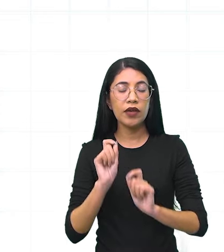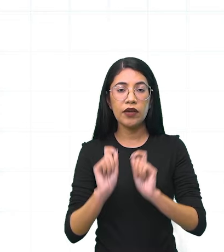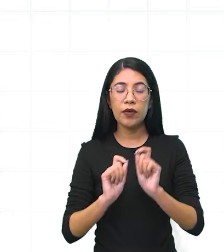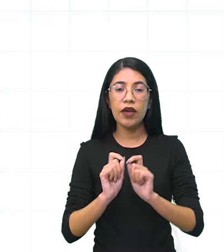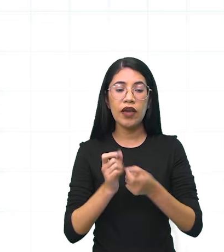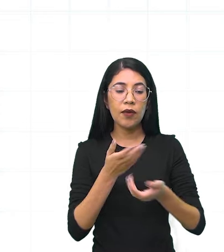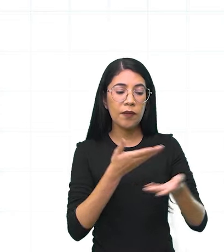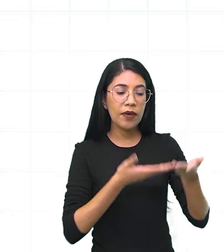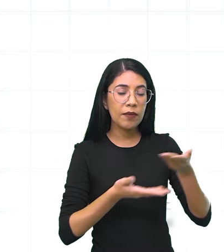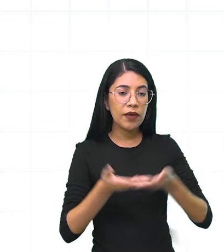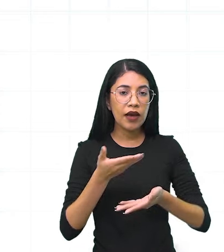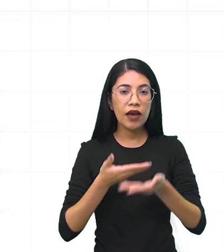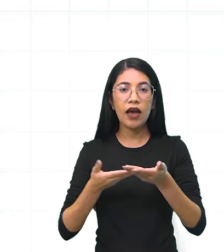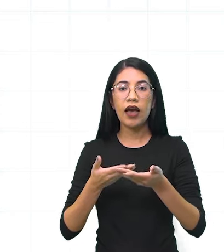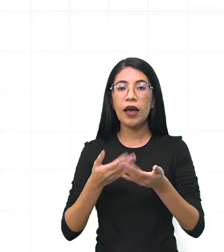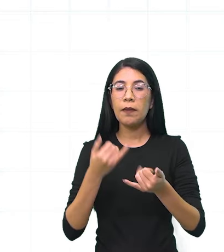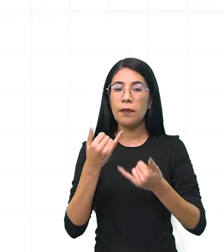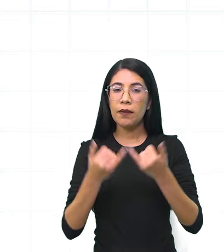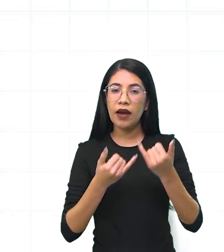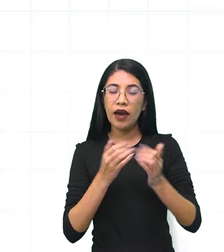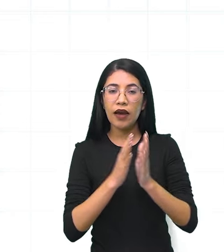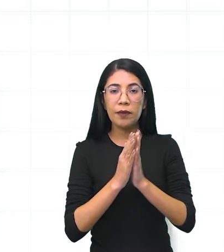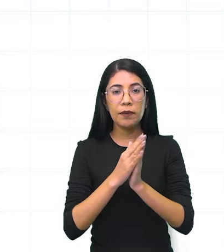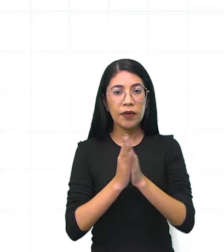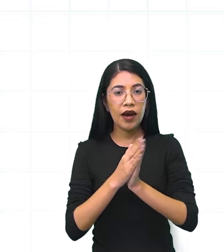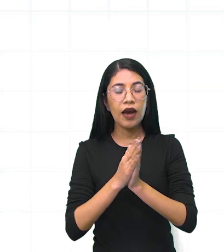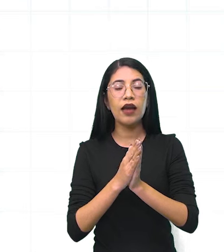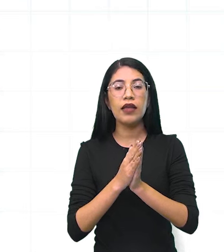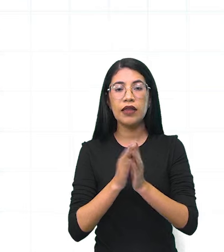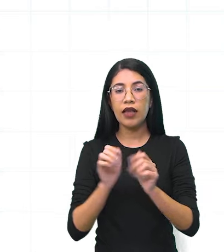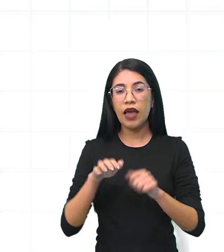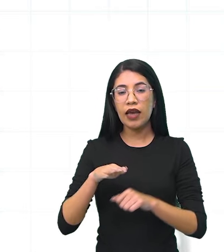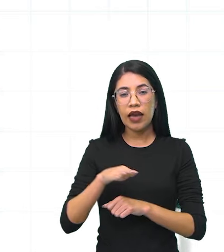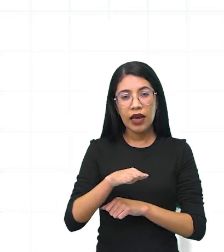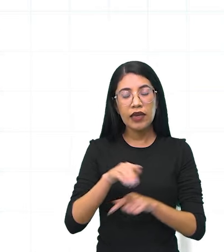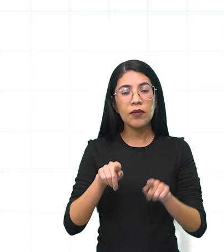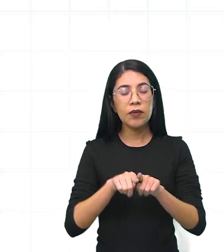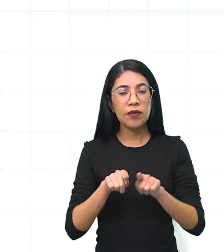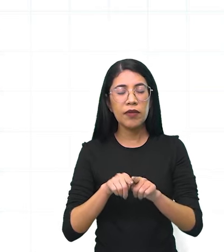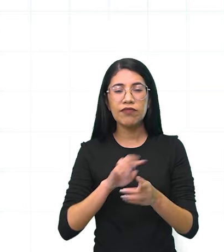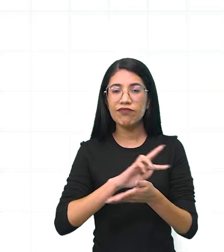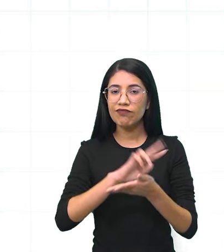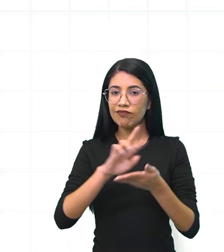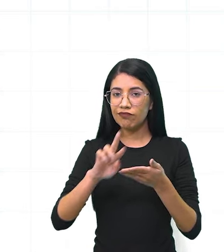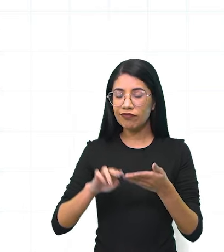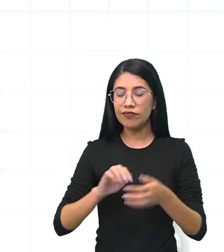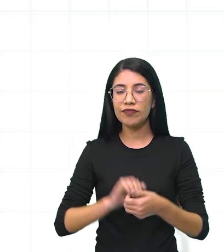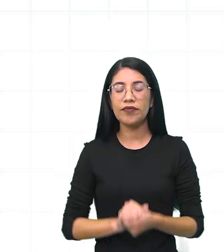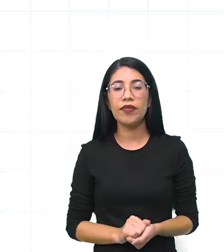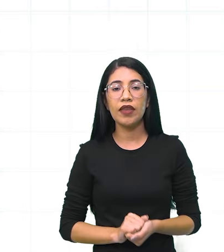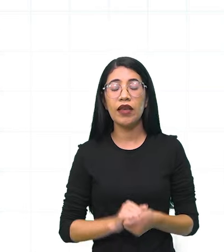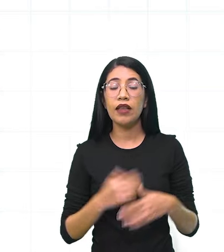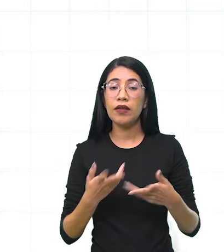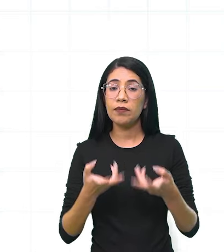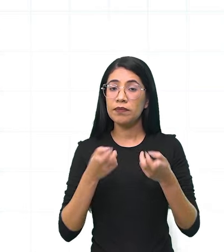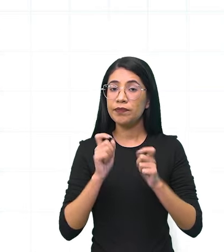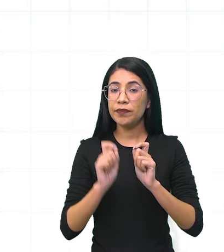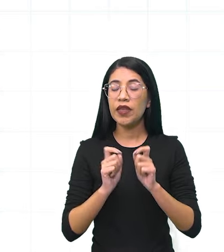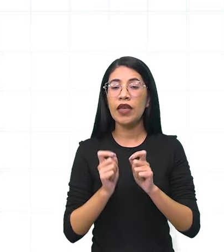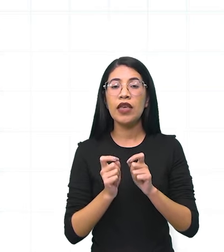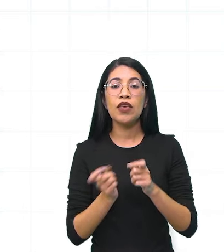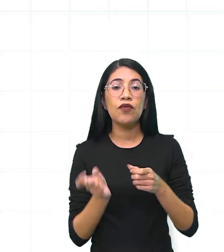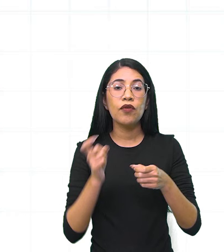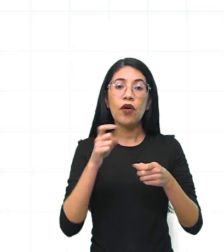compartilhamento de brinquedos, né? Então vejam aí que o fato de voltar a fazer essas